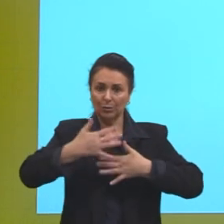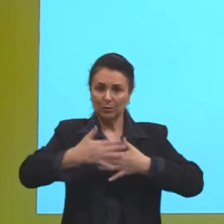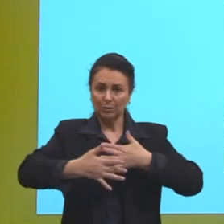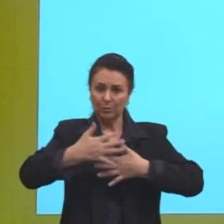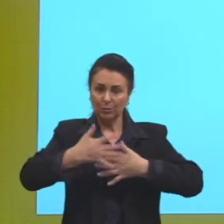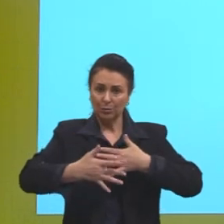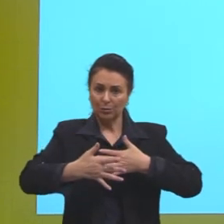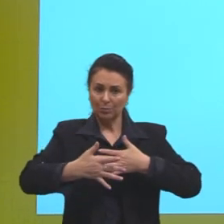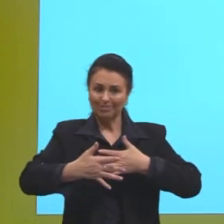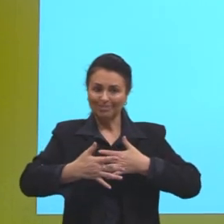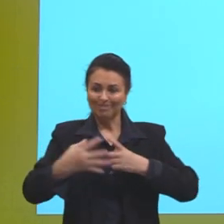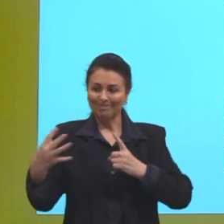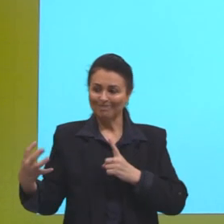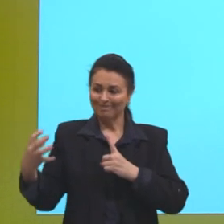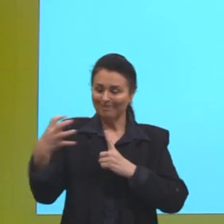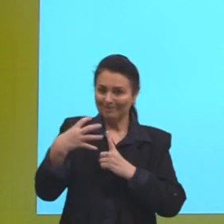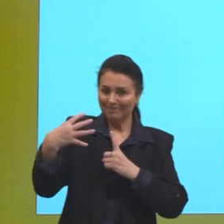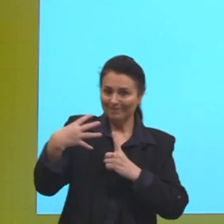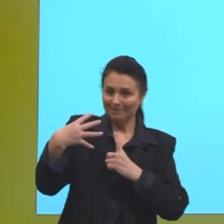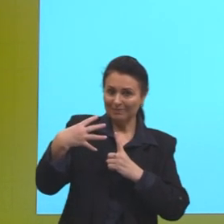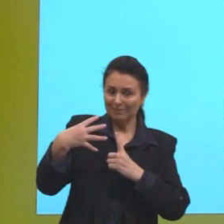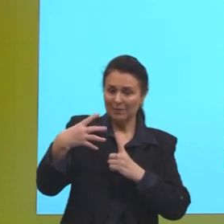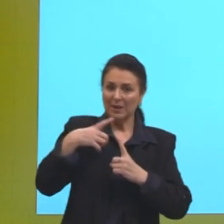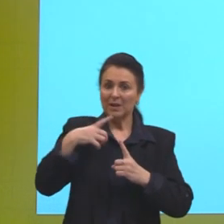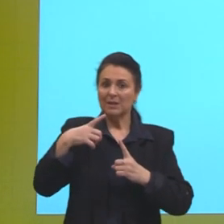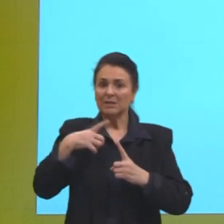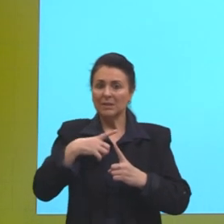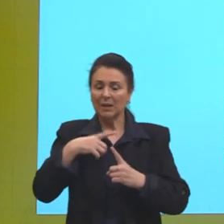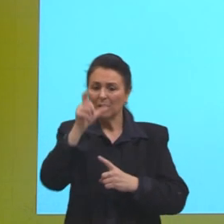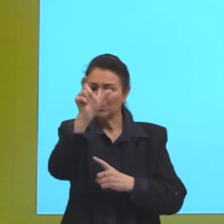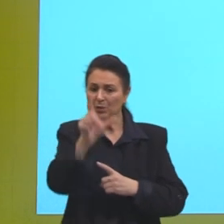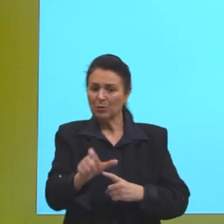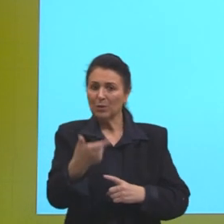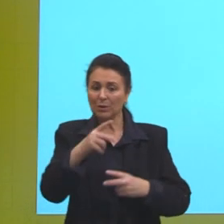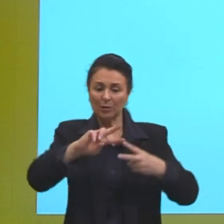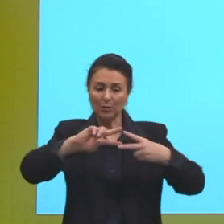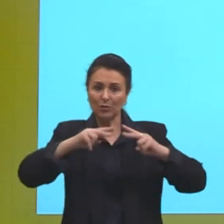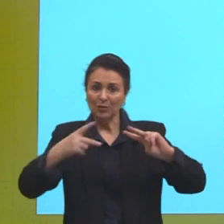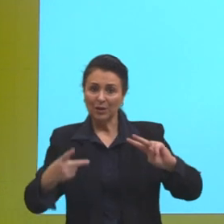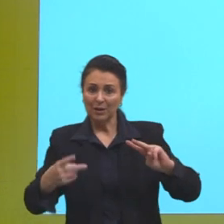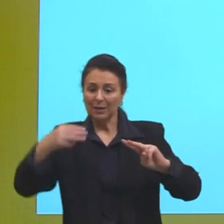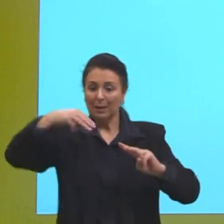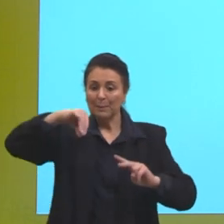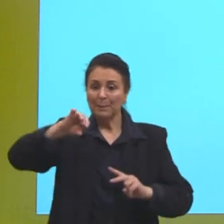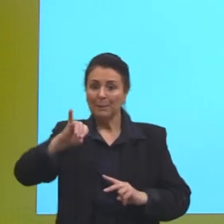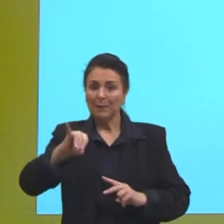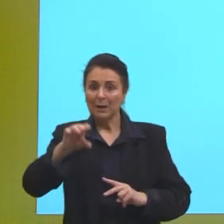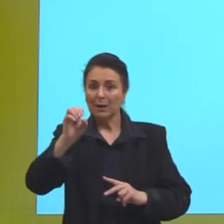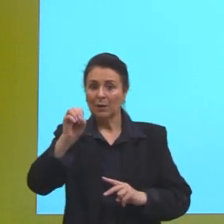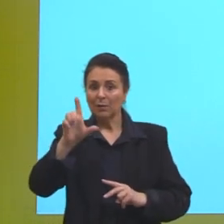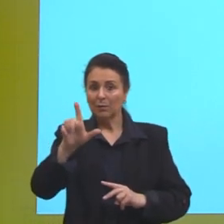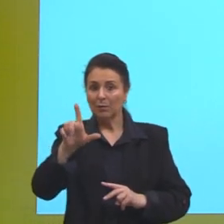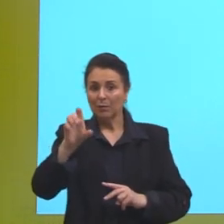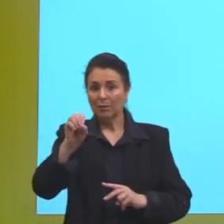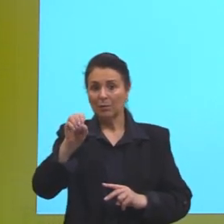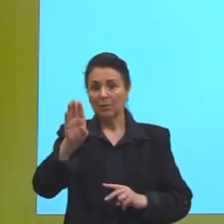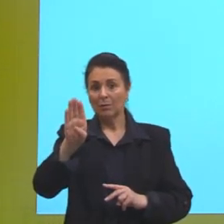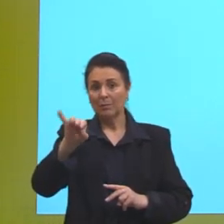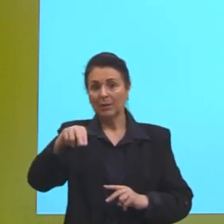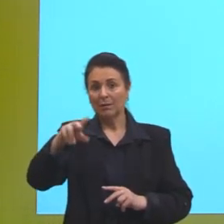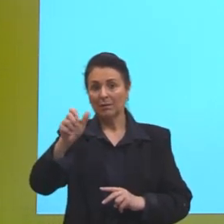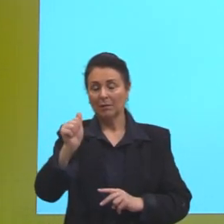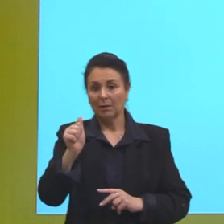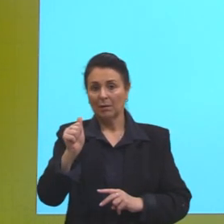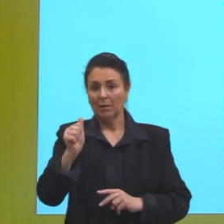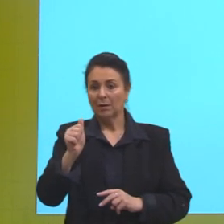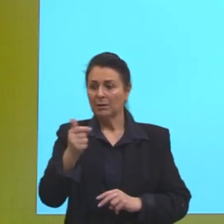afetada em indivíduos sem o gene da mioglobina? Então, indivíduos sem esses genes, eles não vão